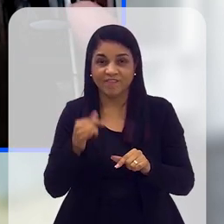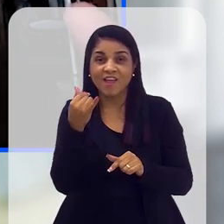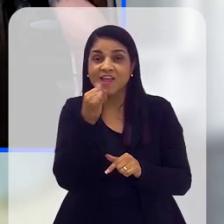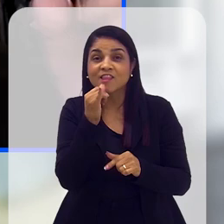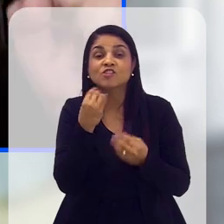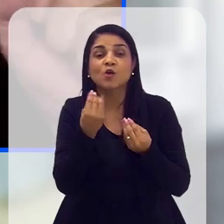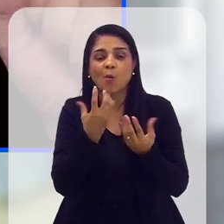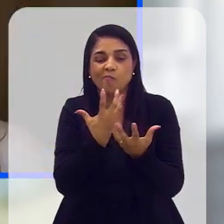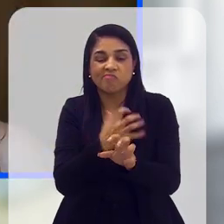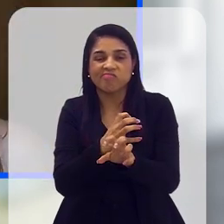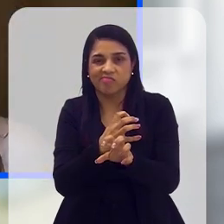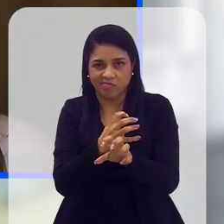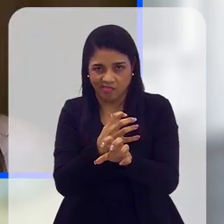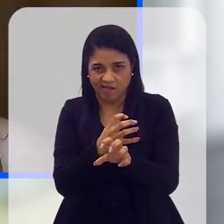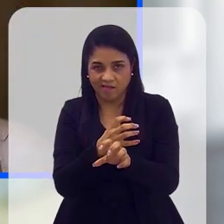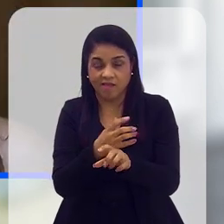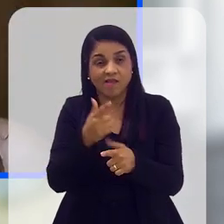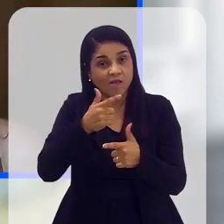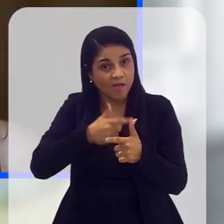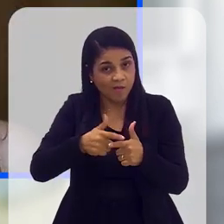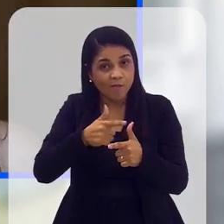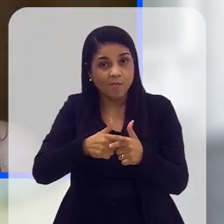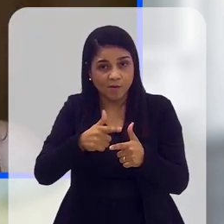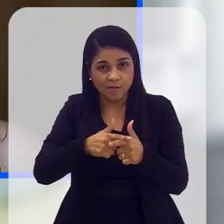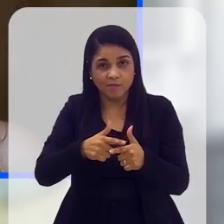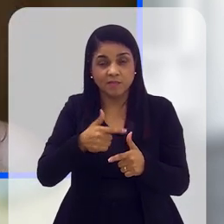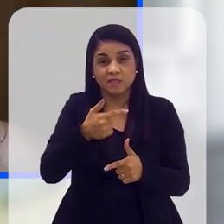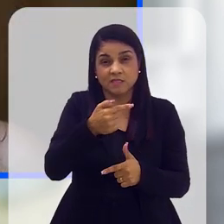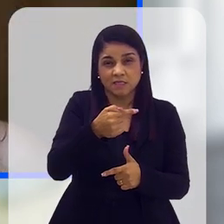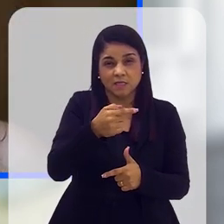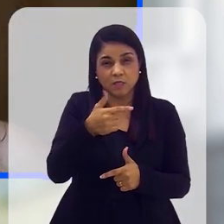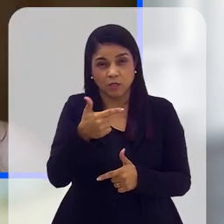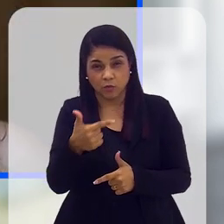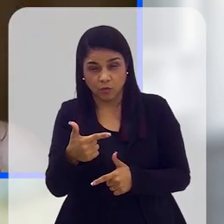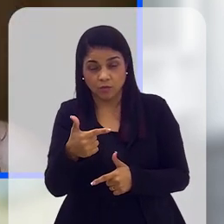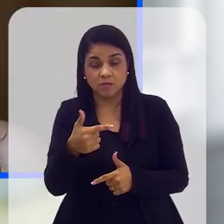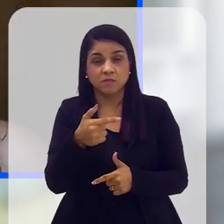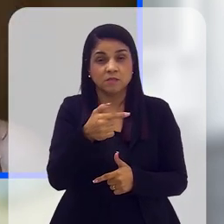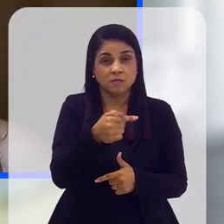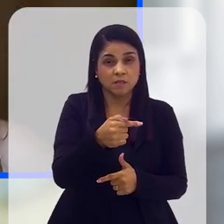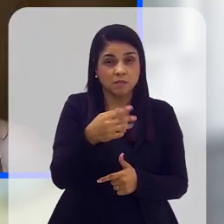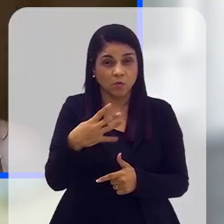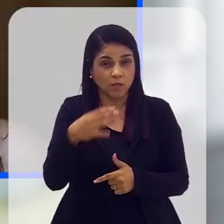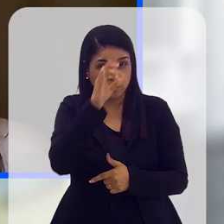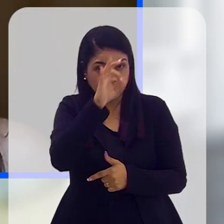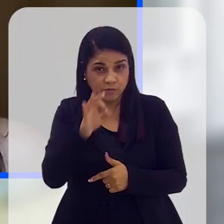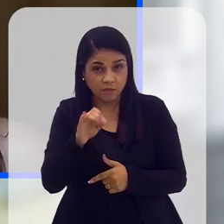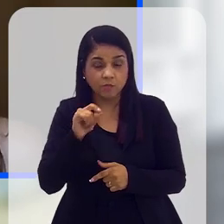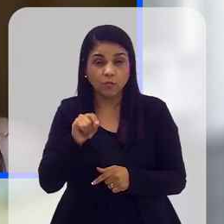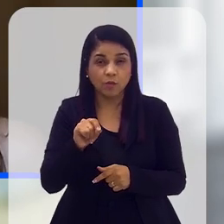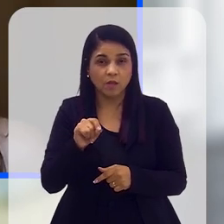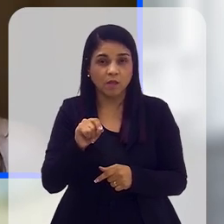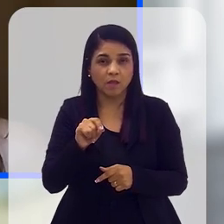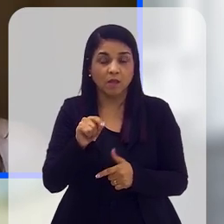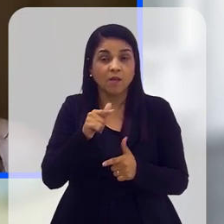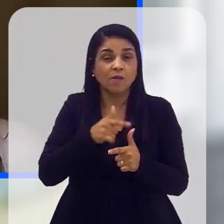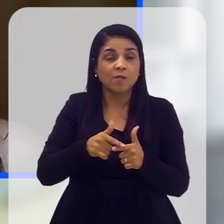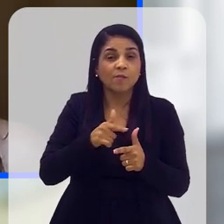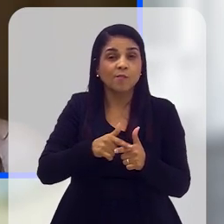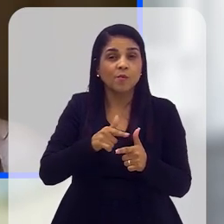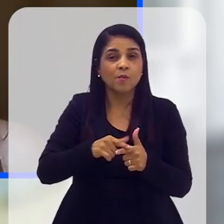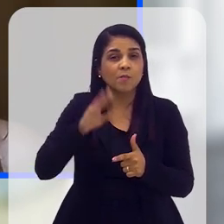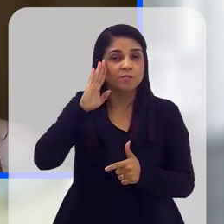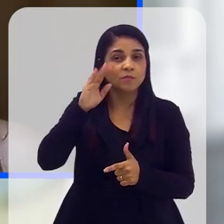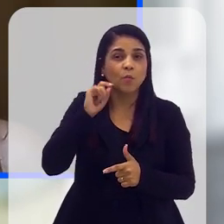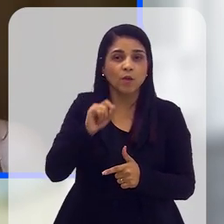precariedade, por causa das secas. Mas o grande problema, 72%, 74% das emissões do Brasil decorrem